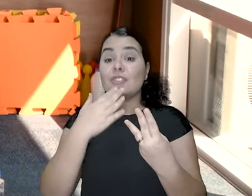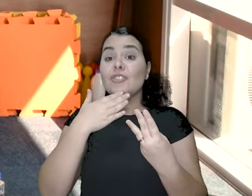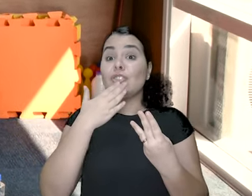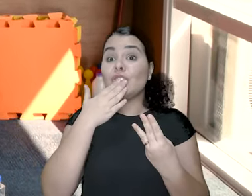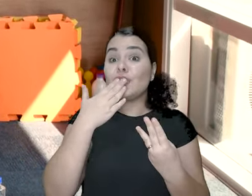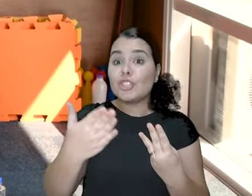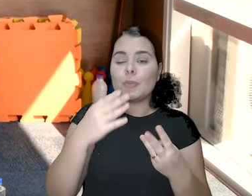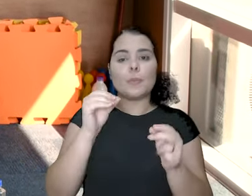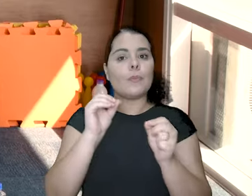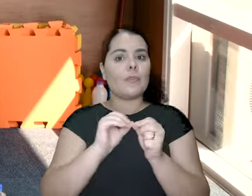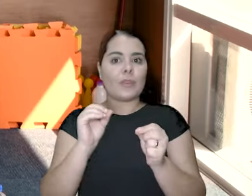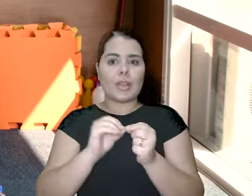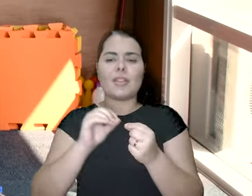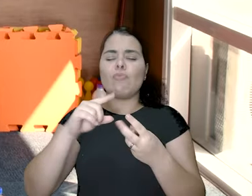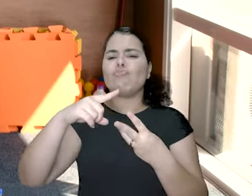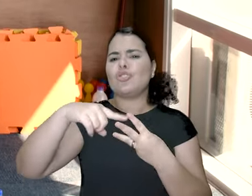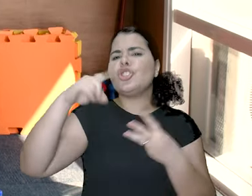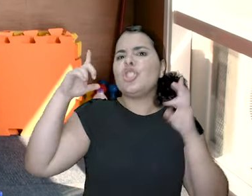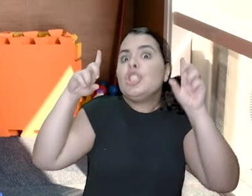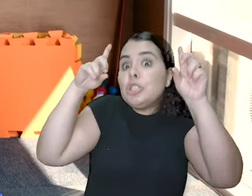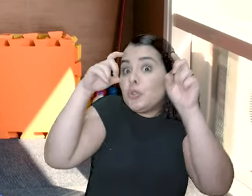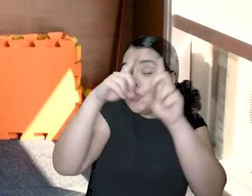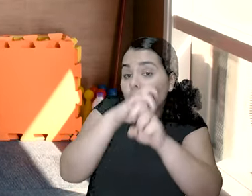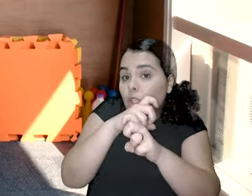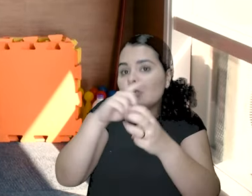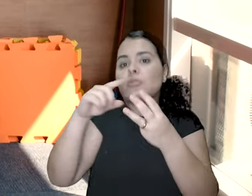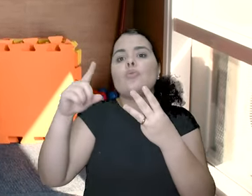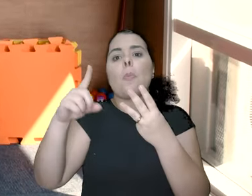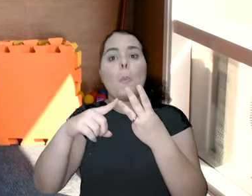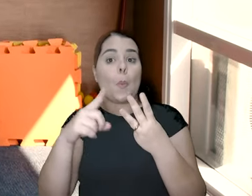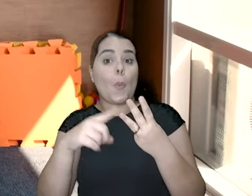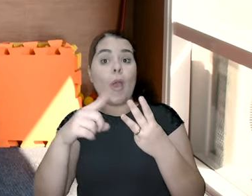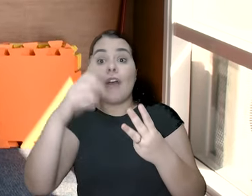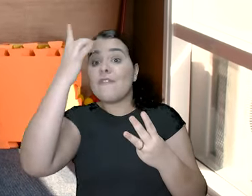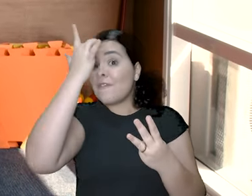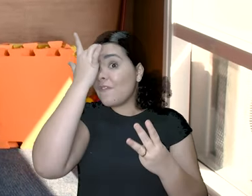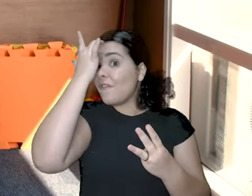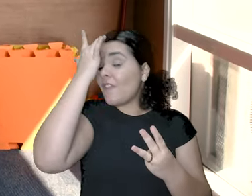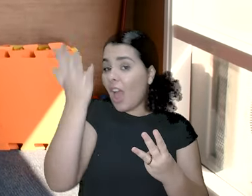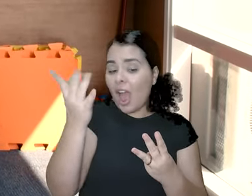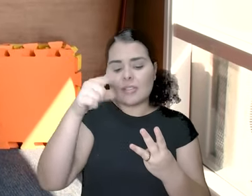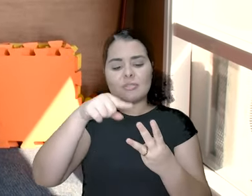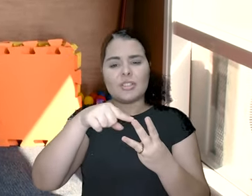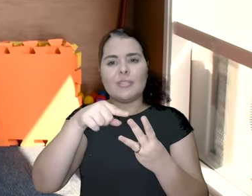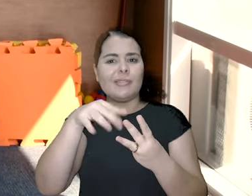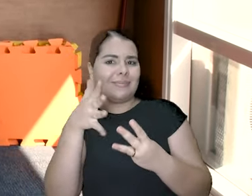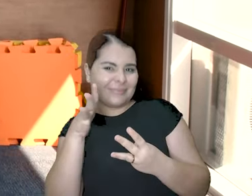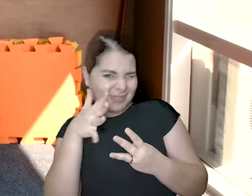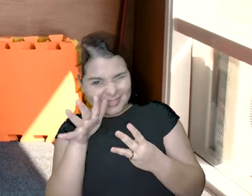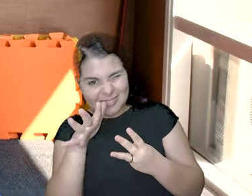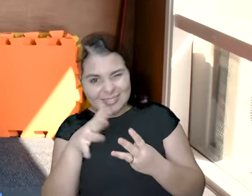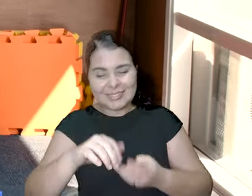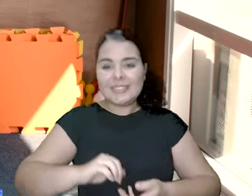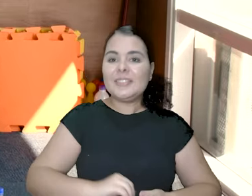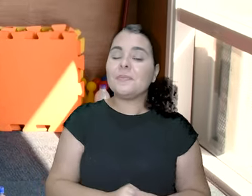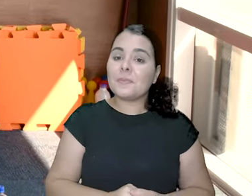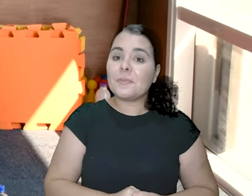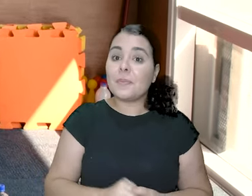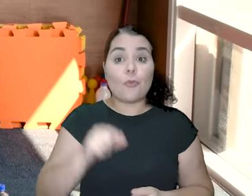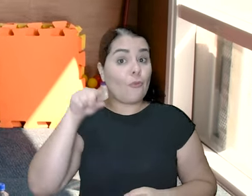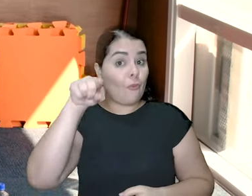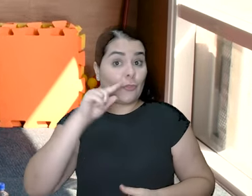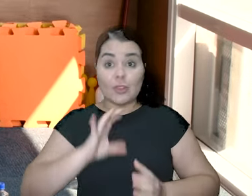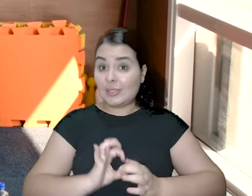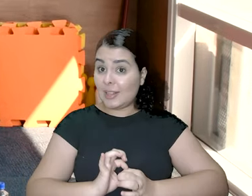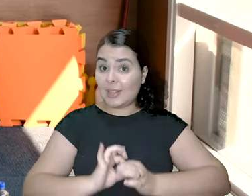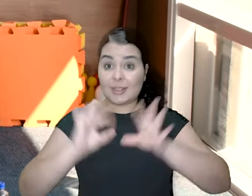maneiras de fazer. O mais difícil. E o mais fácil. E o mais ou menos.